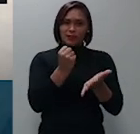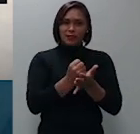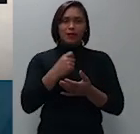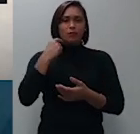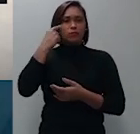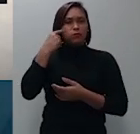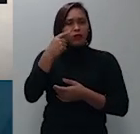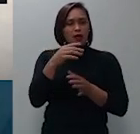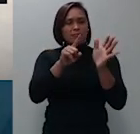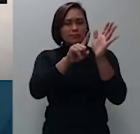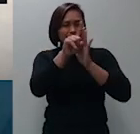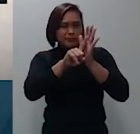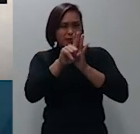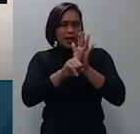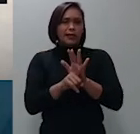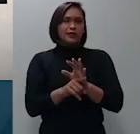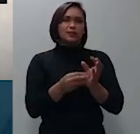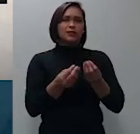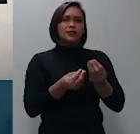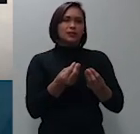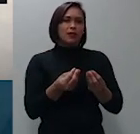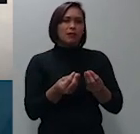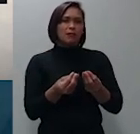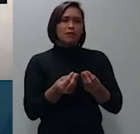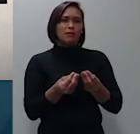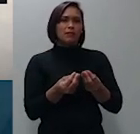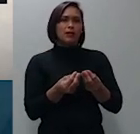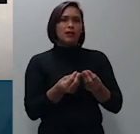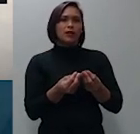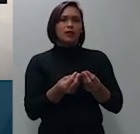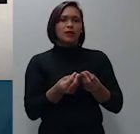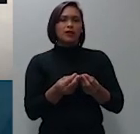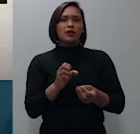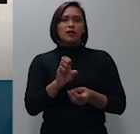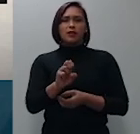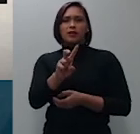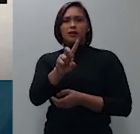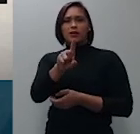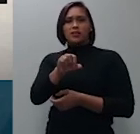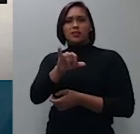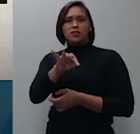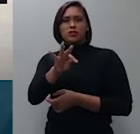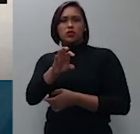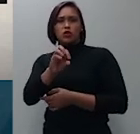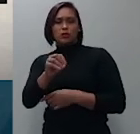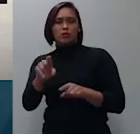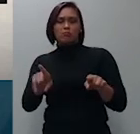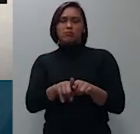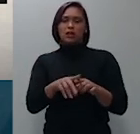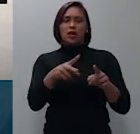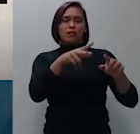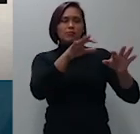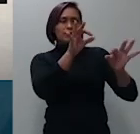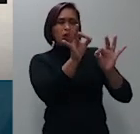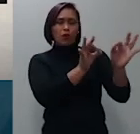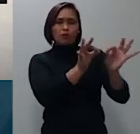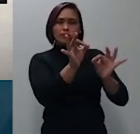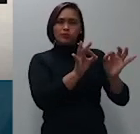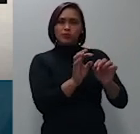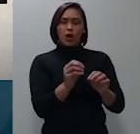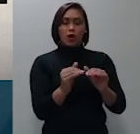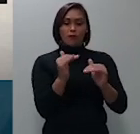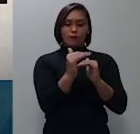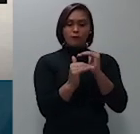modalidade a êxito tal ajuste não poderá se dar em valores desproporcionais e abusivos